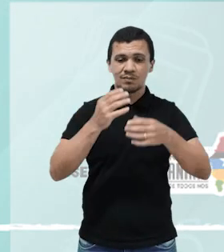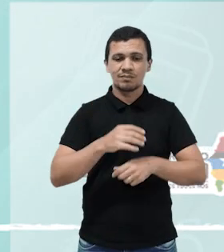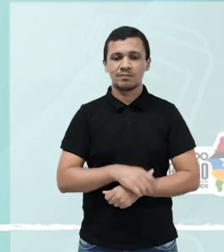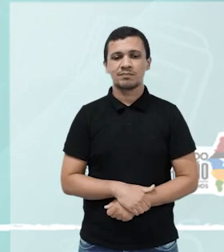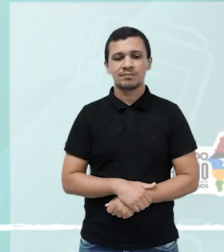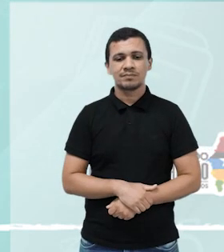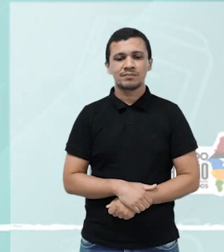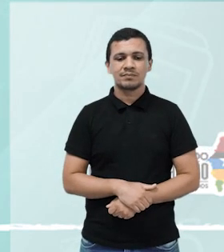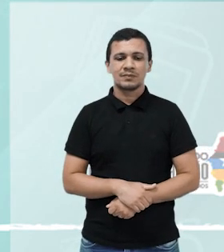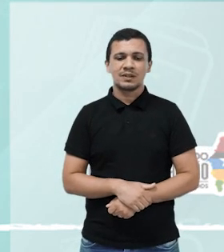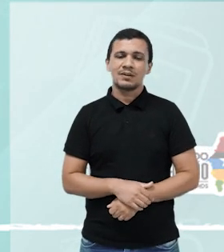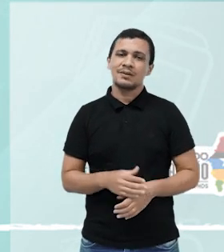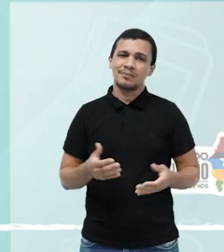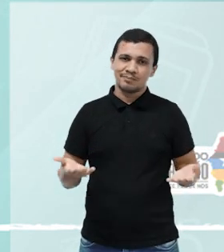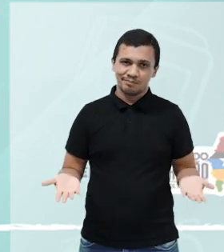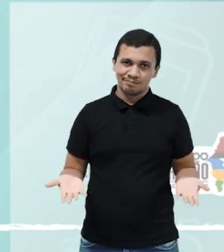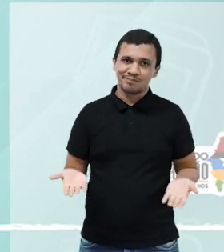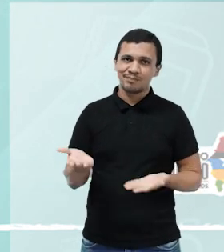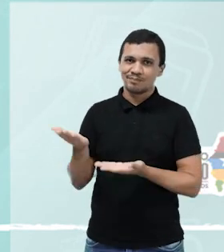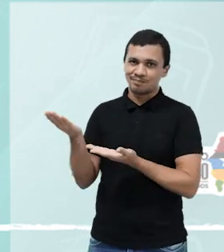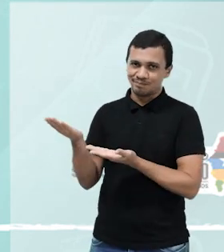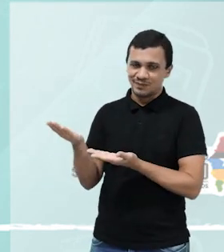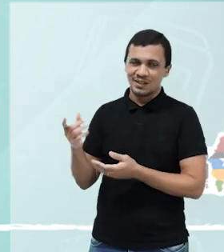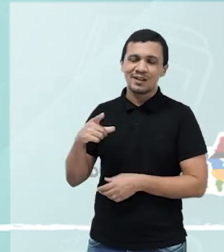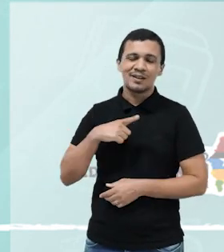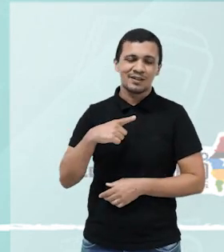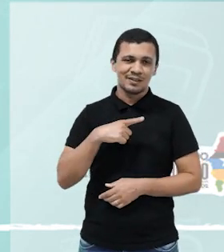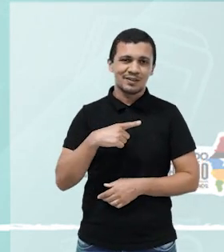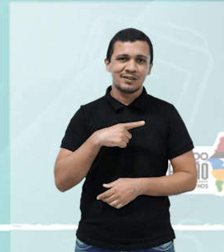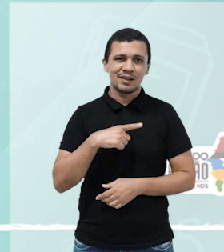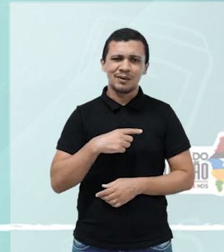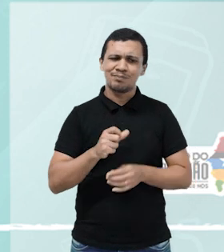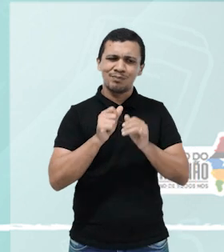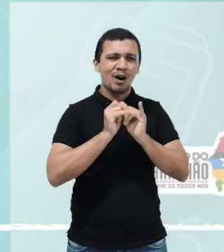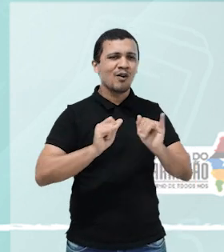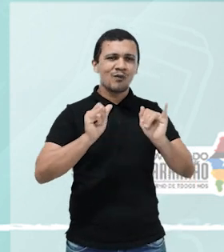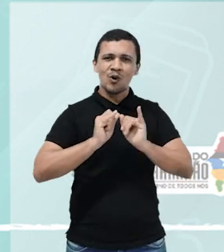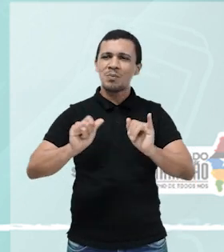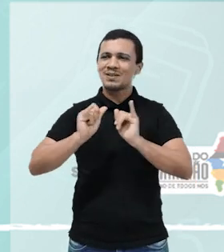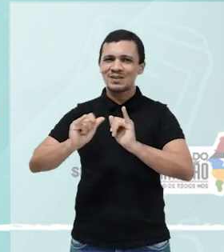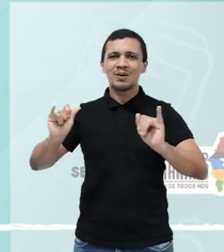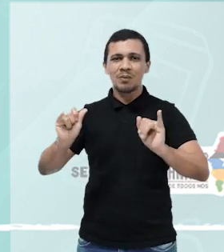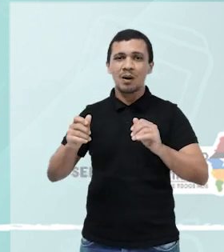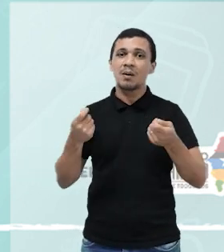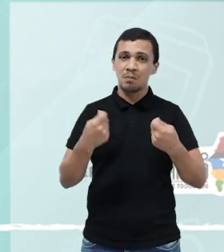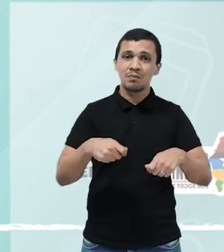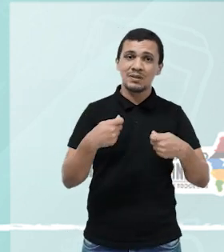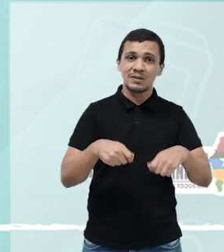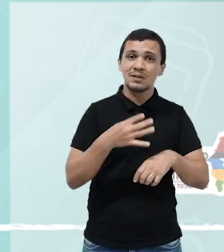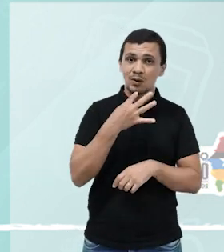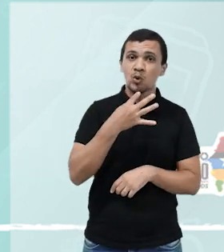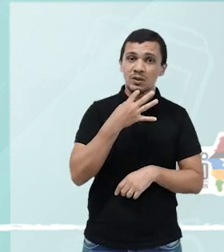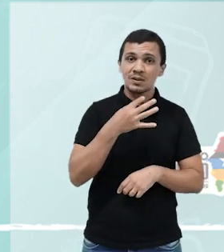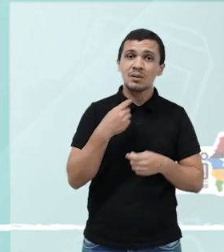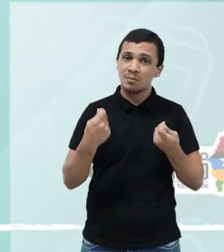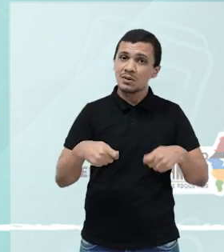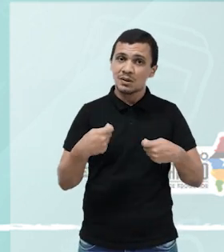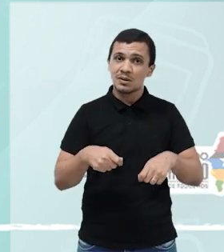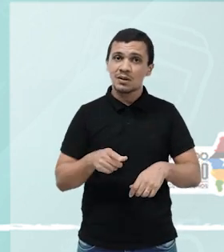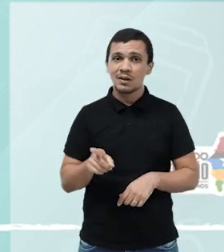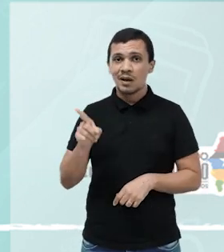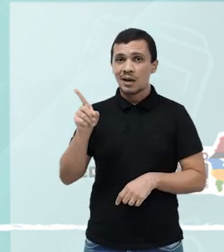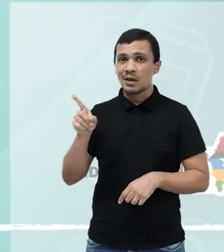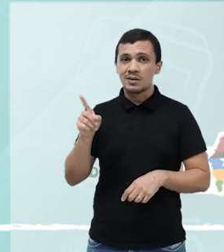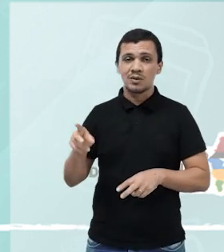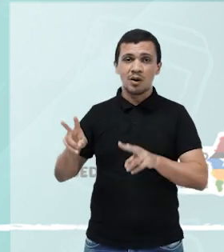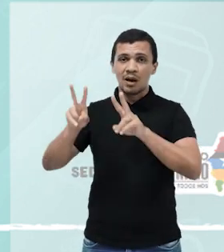E, não tem para onde correr, a gente vai finalizar a aula com muita informação, que é necessário você ter conhecimento, porque isto aqui não é